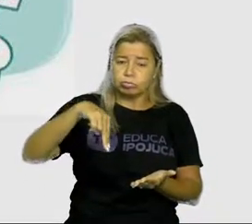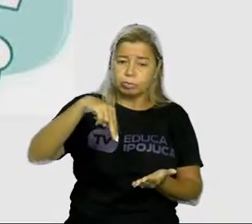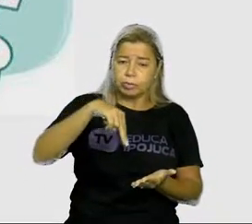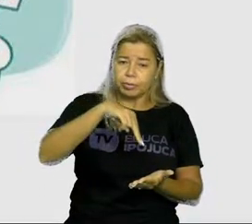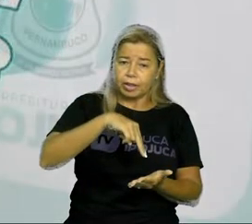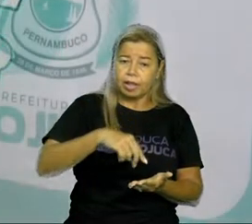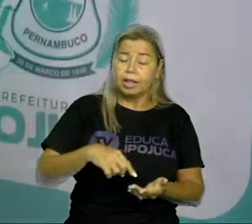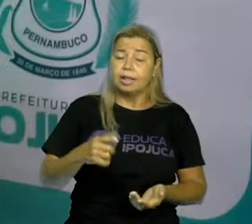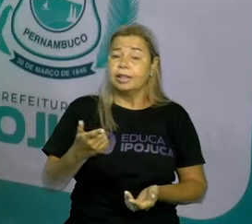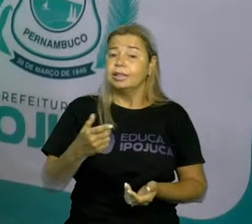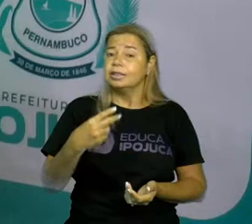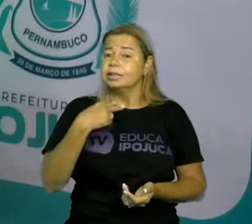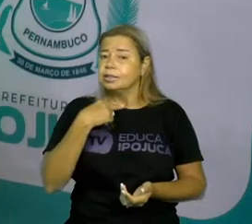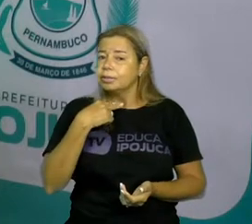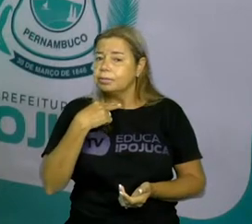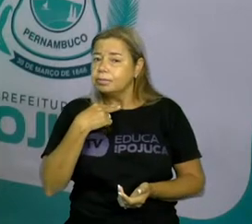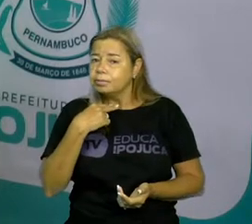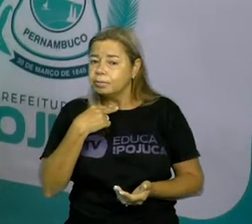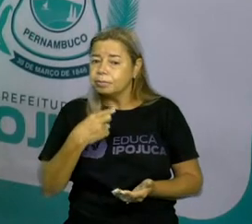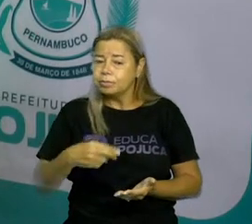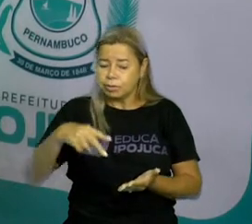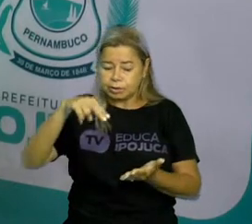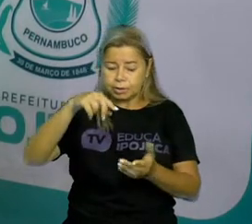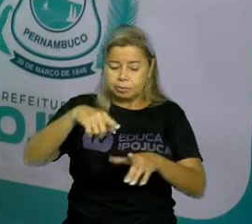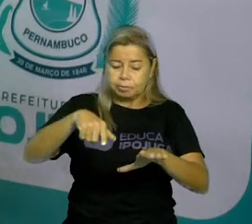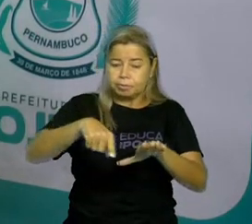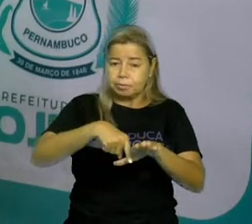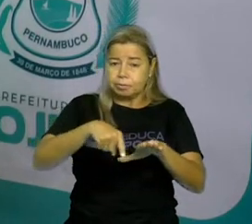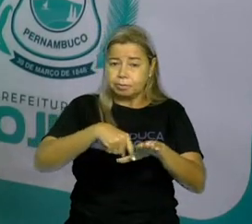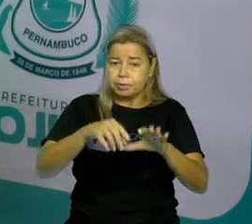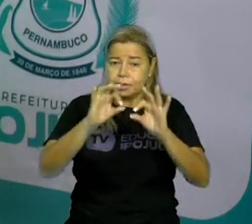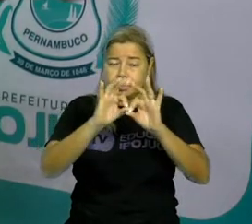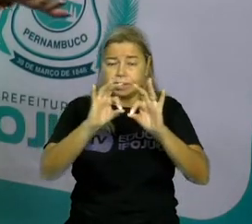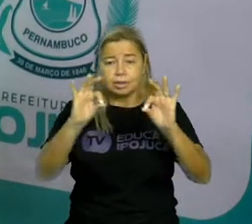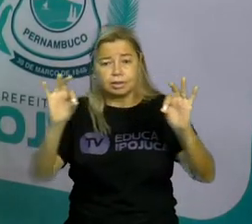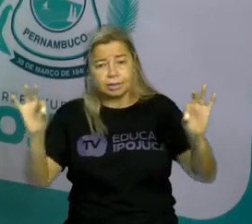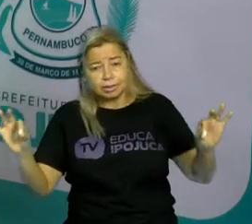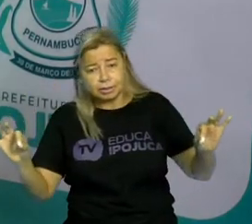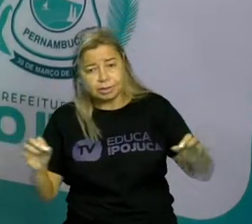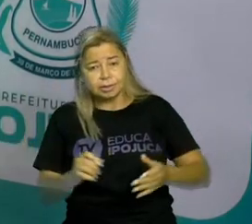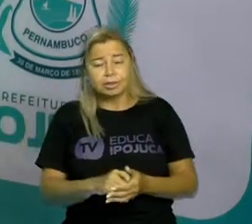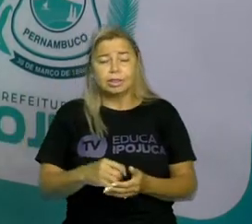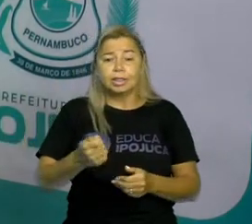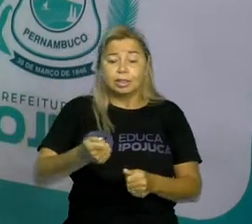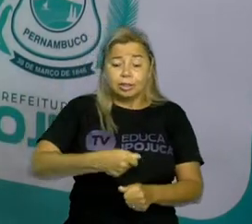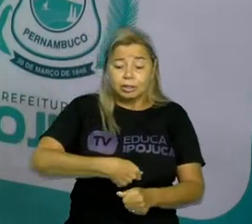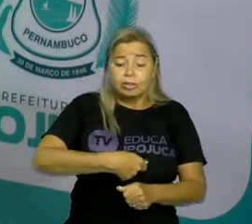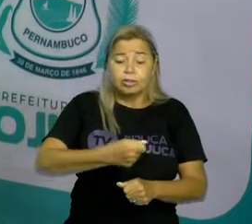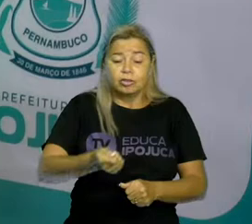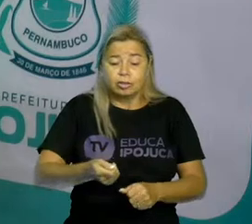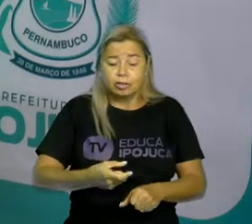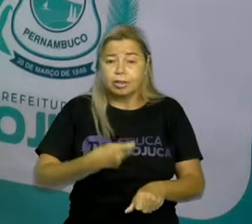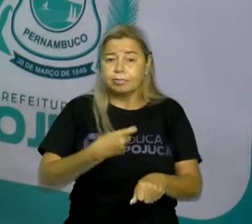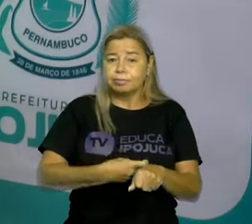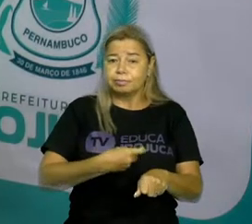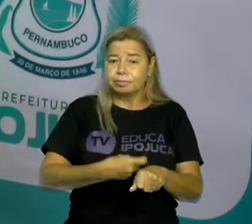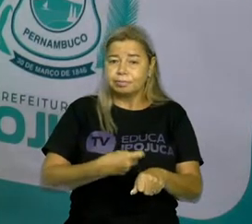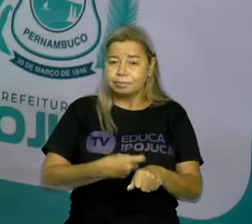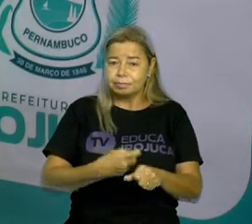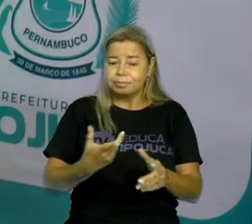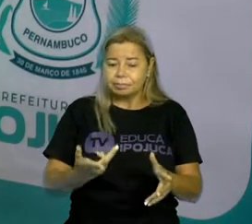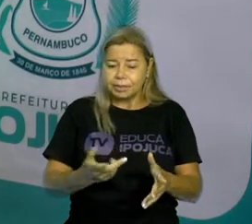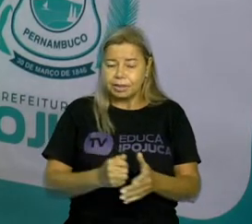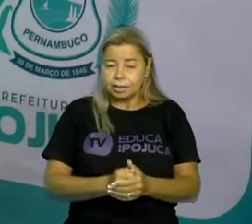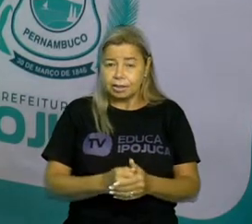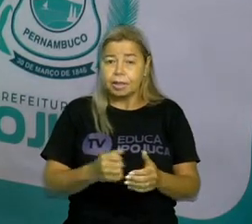pisar na linha, tem as regras, não pode jogar a pedrinha em outra casinha, que também erra, né? Se é para colocar a pedra número um, a gente tem que